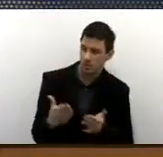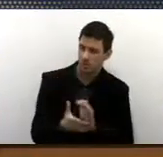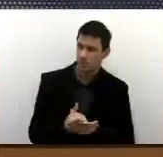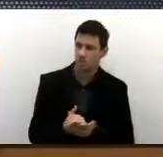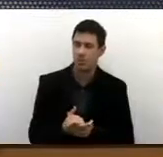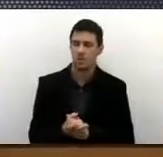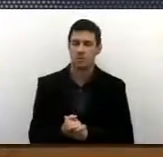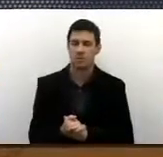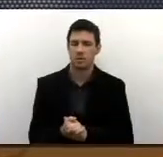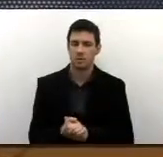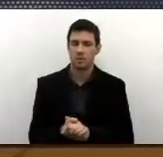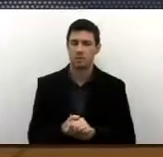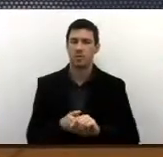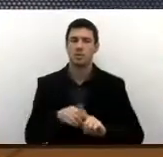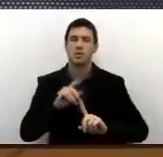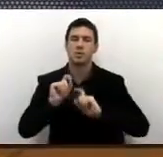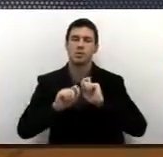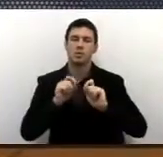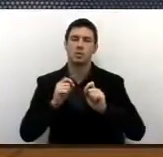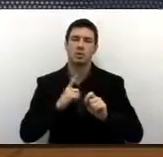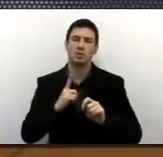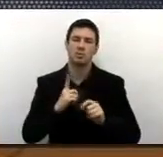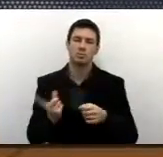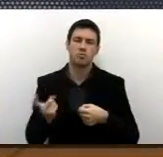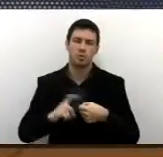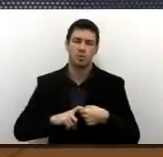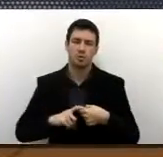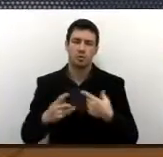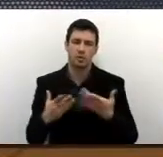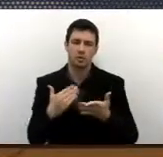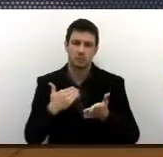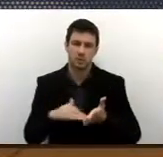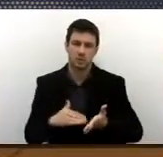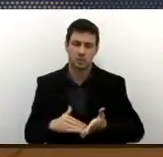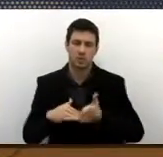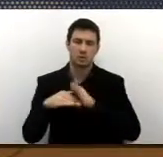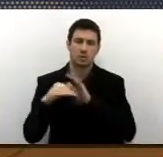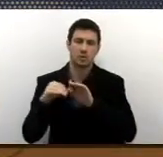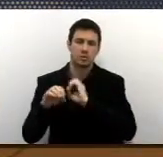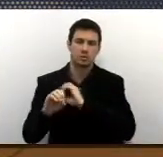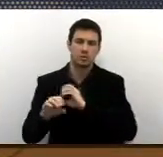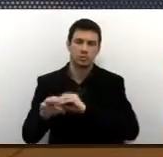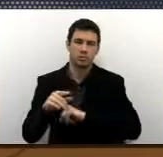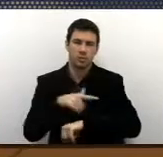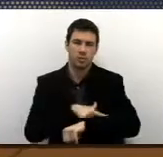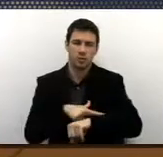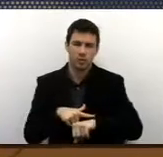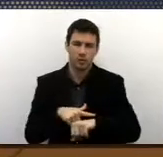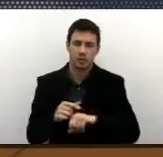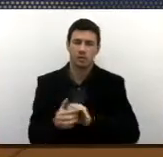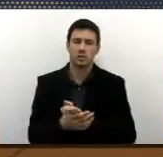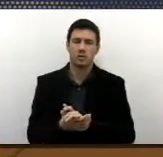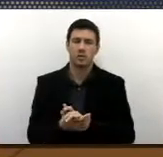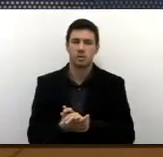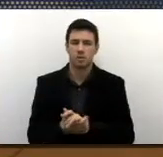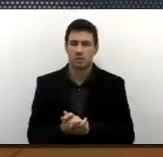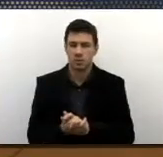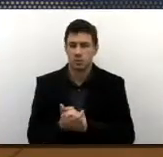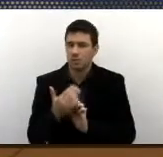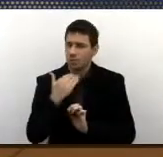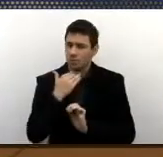o que possui de convênio na Secretaria da Educação, o que há, eu não tenho como